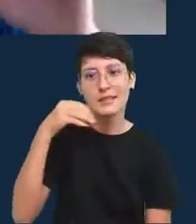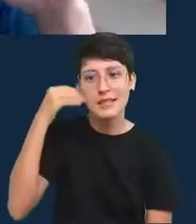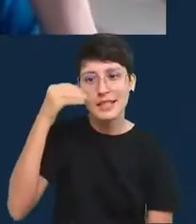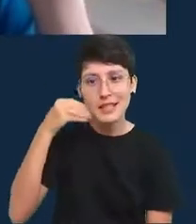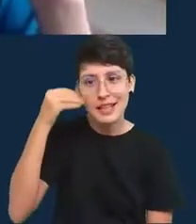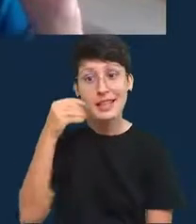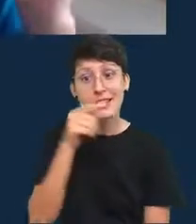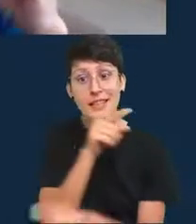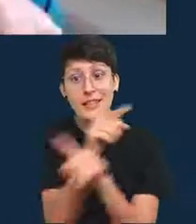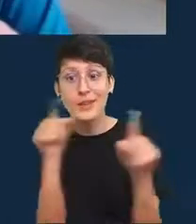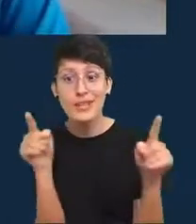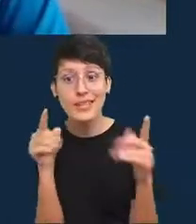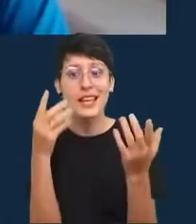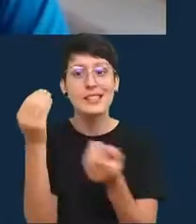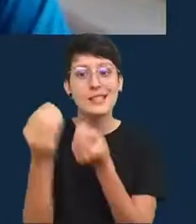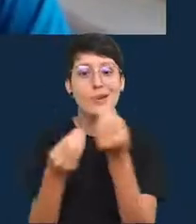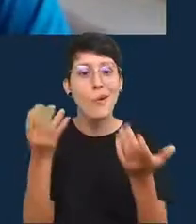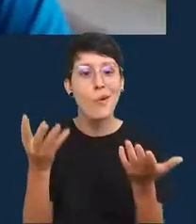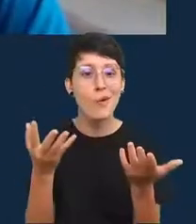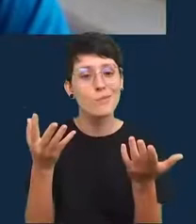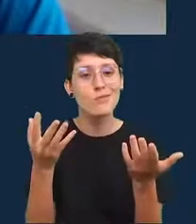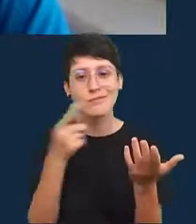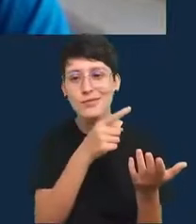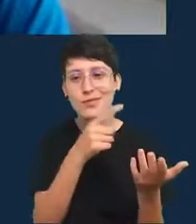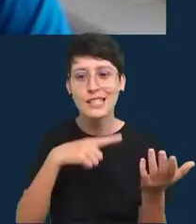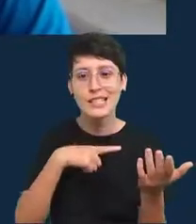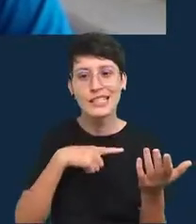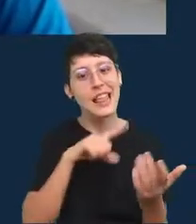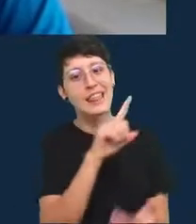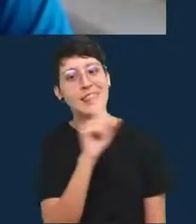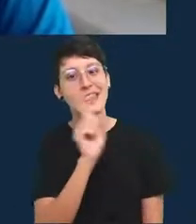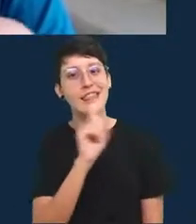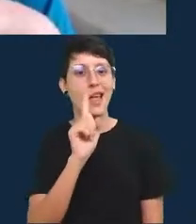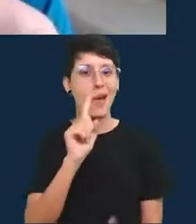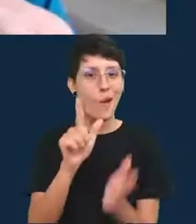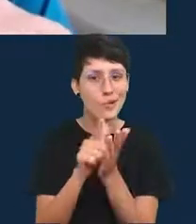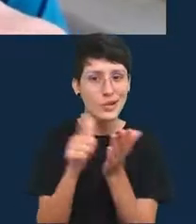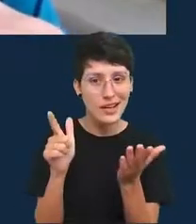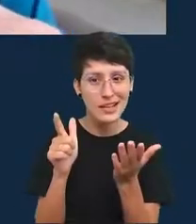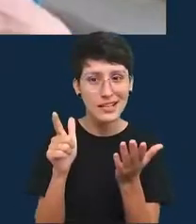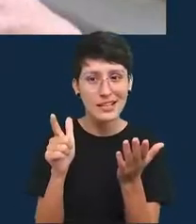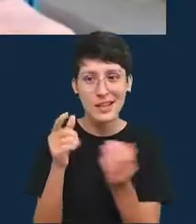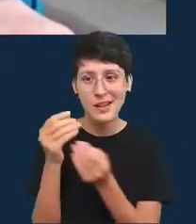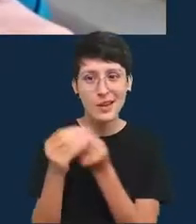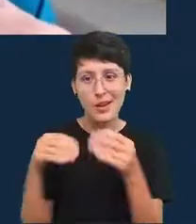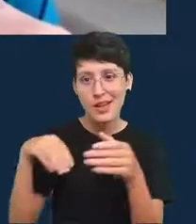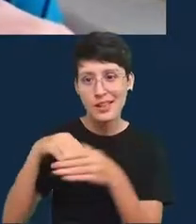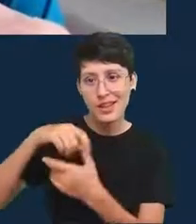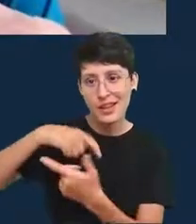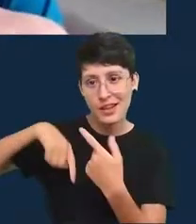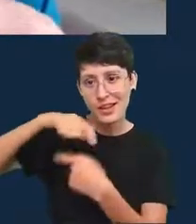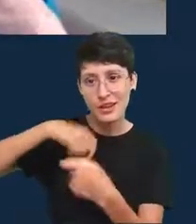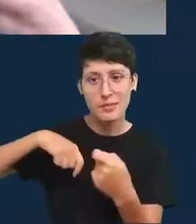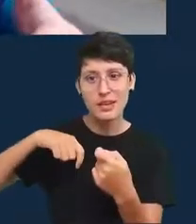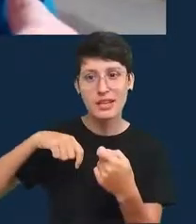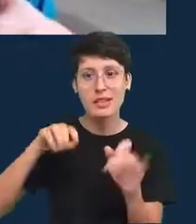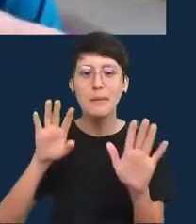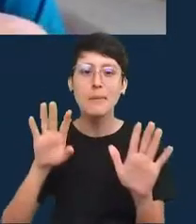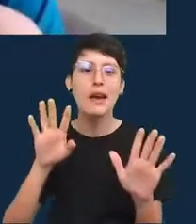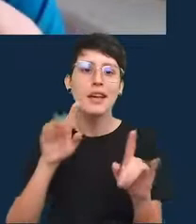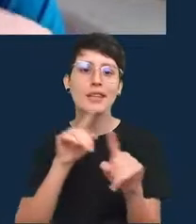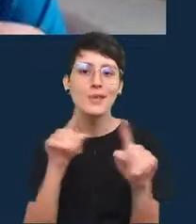vocês têm muitos não jornalistas né lá no The Economist mas vocês